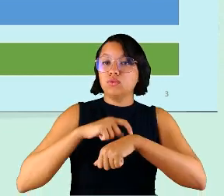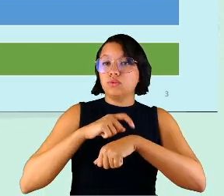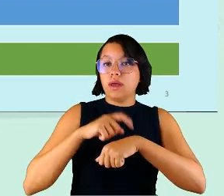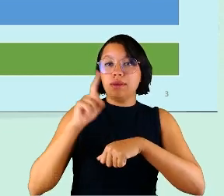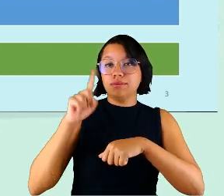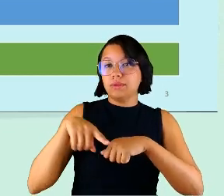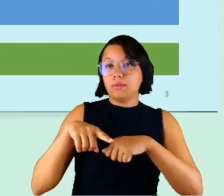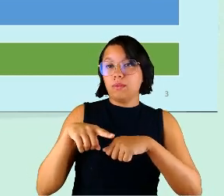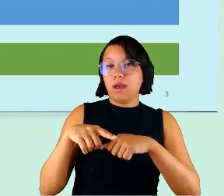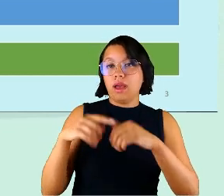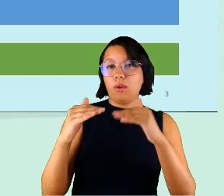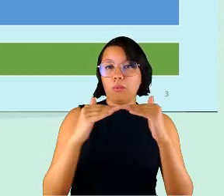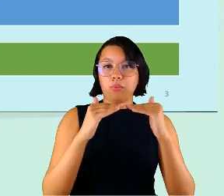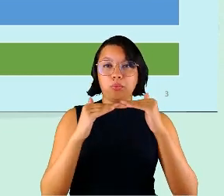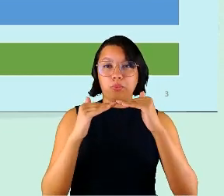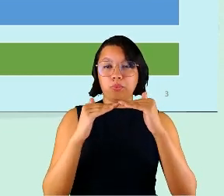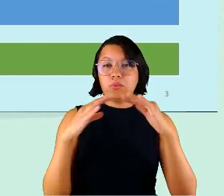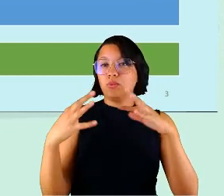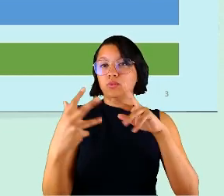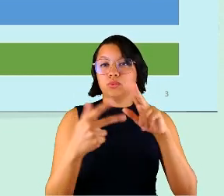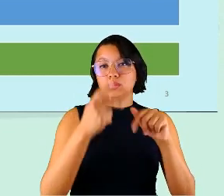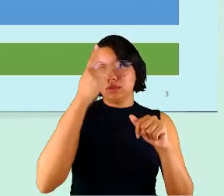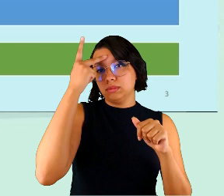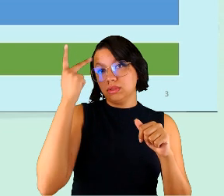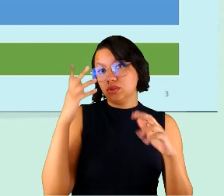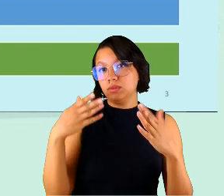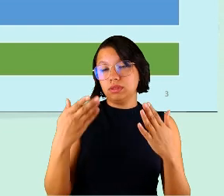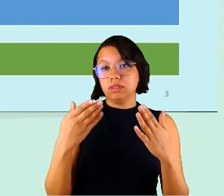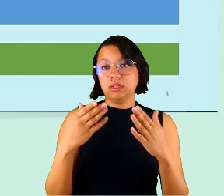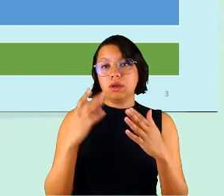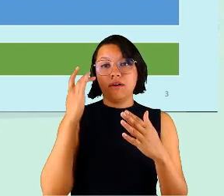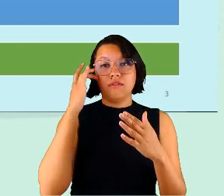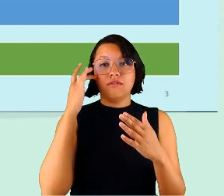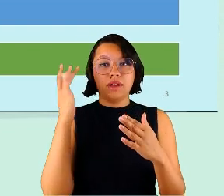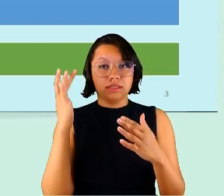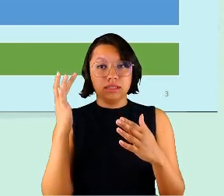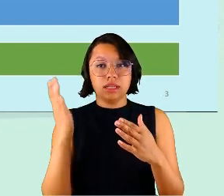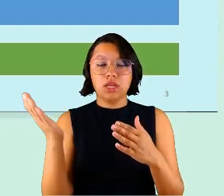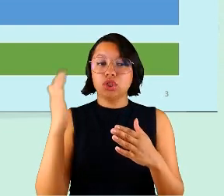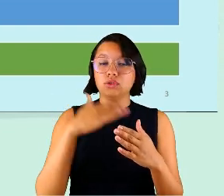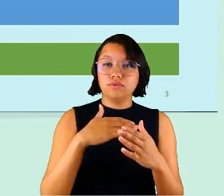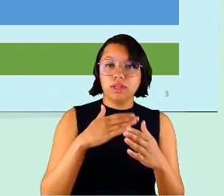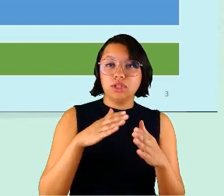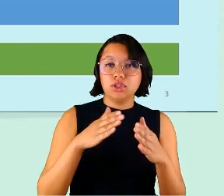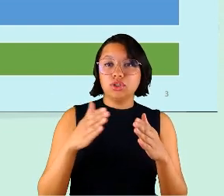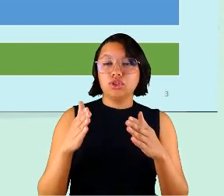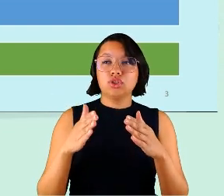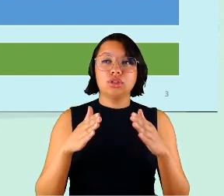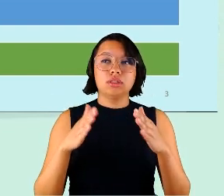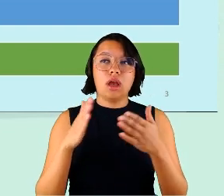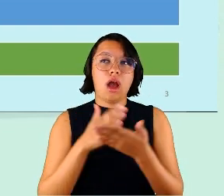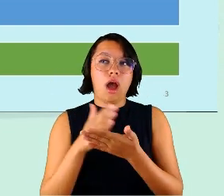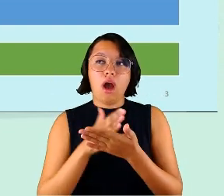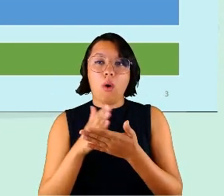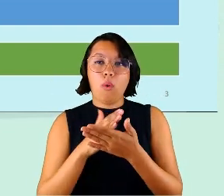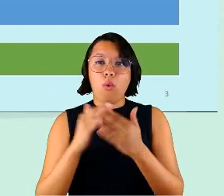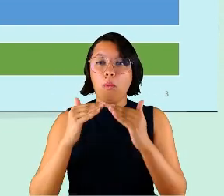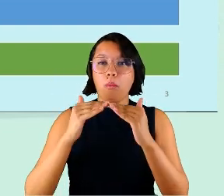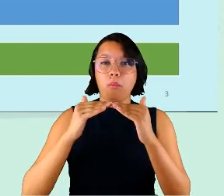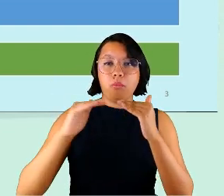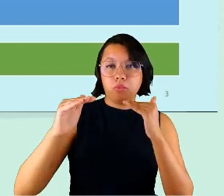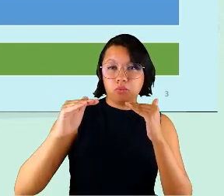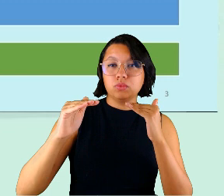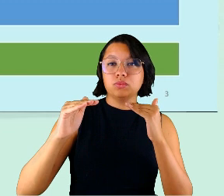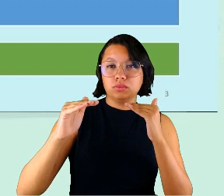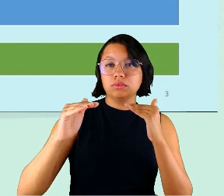não eram síncronos com todas as pessoas. Então, a flexibilidade advém de alguma assincronia entre os